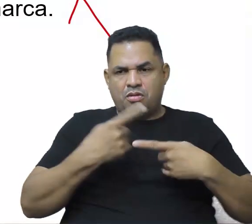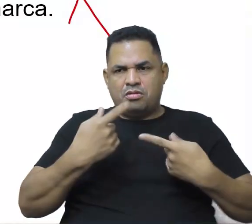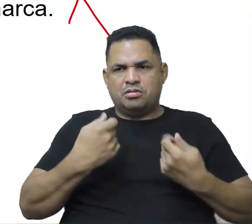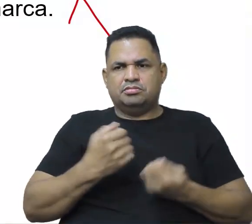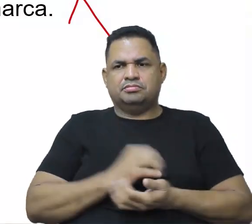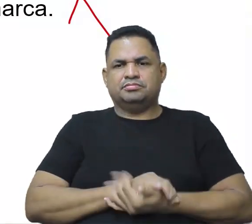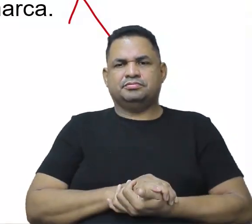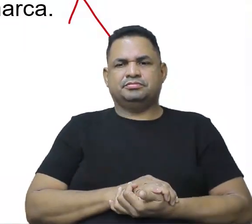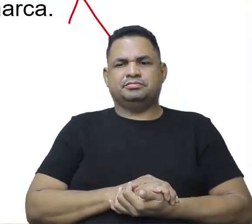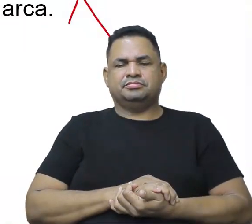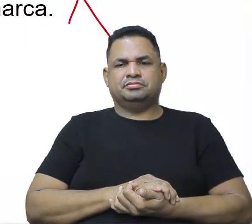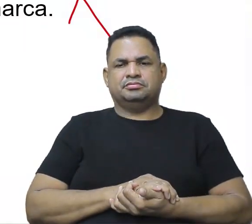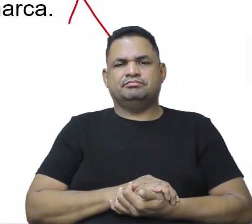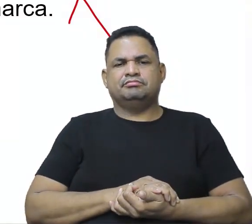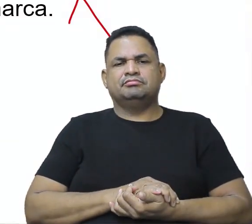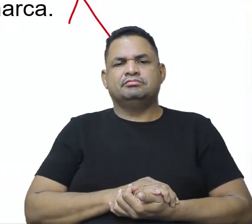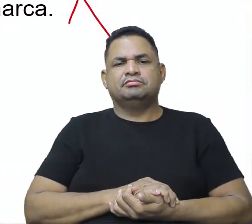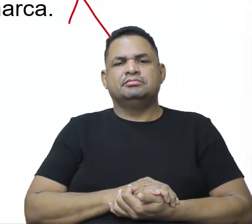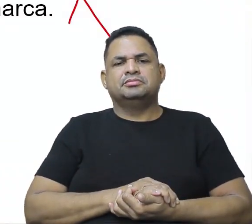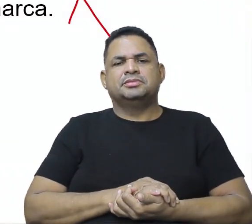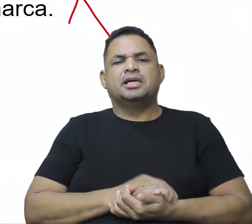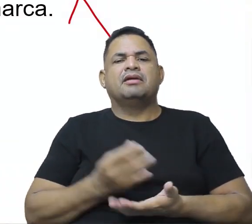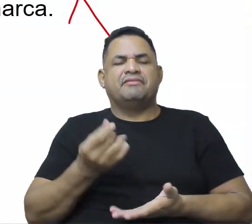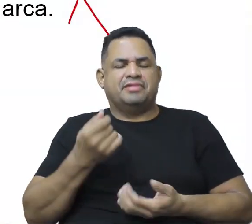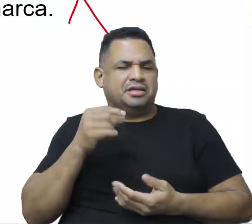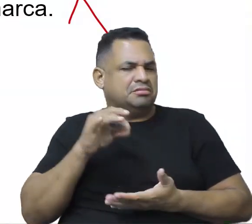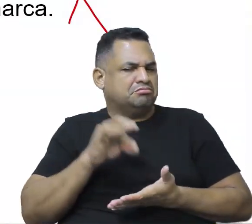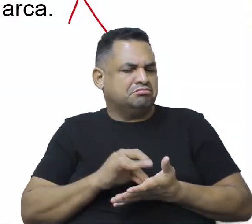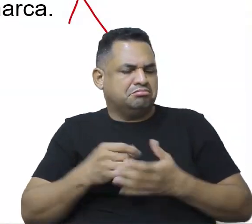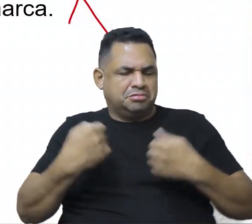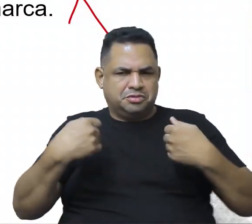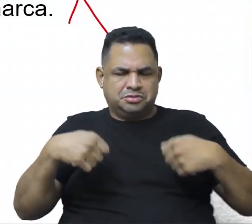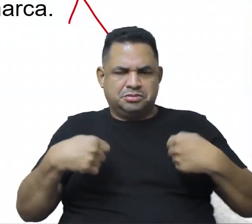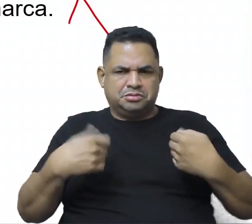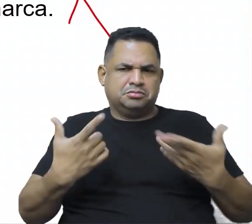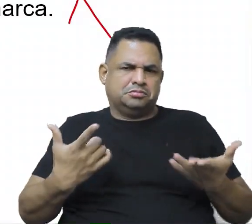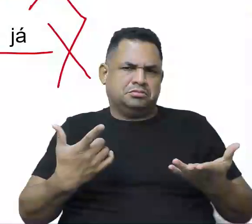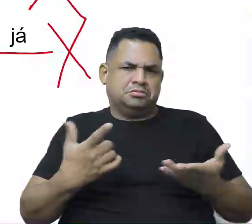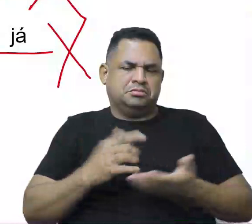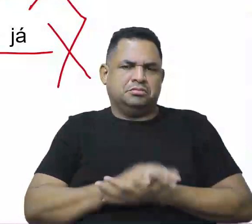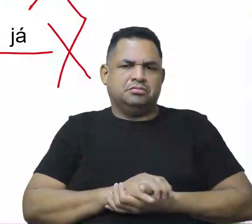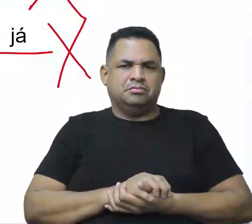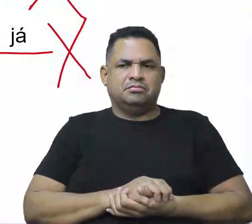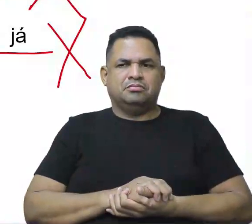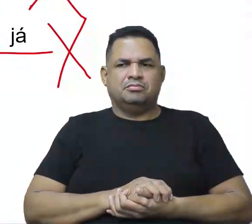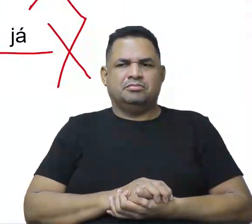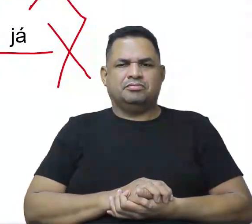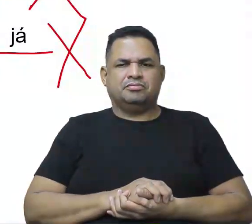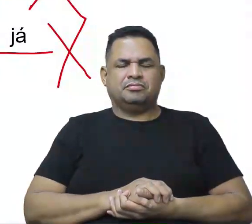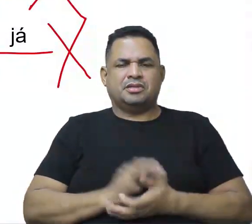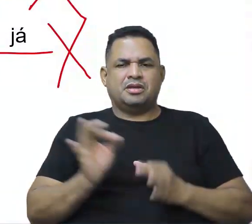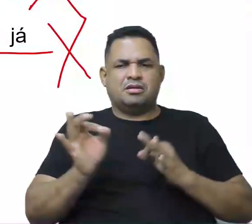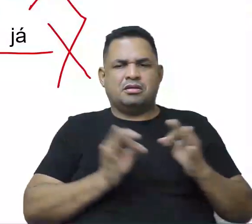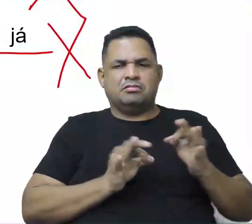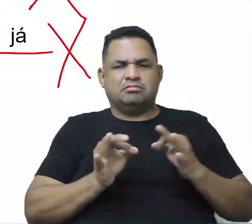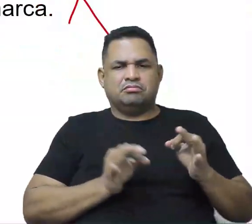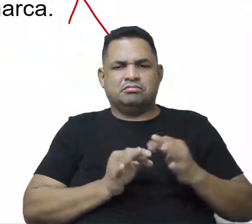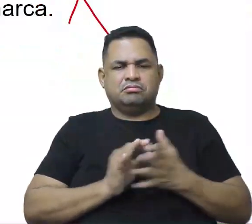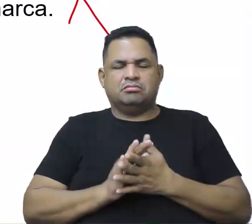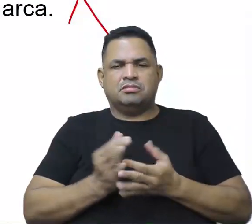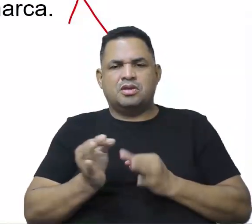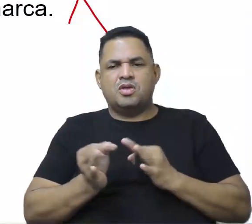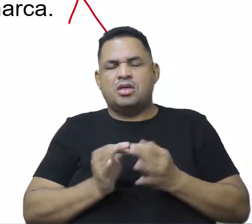ela nem existe, será que eu realmente preciso, né? Então, a propaganda, ela faz isso, né? Ela cria essa sedução